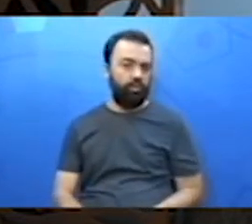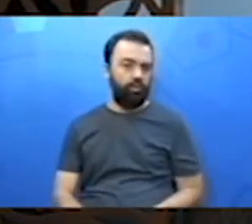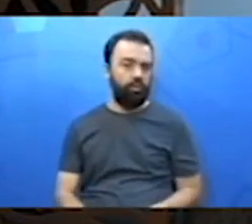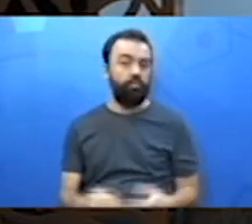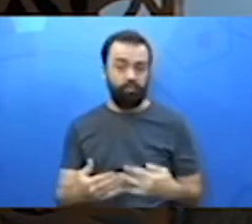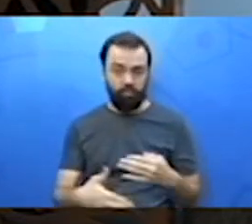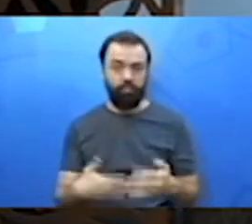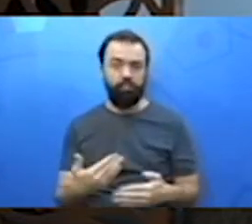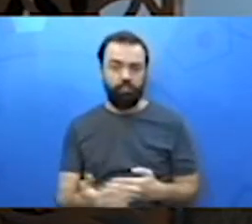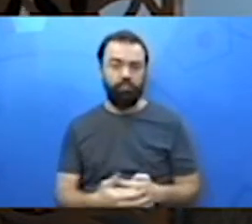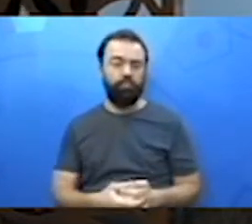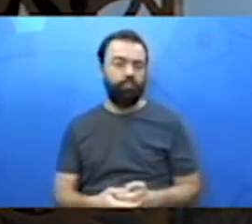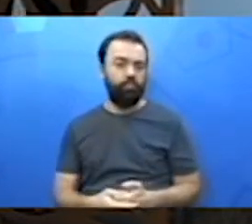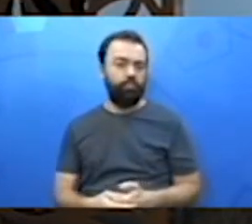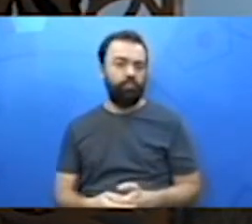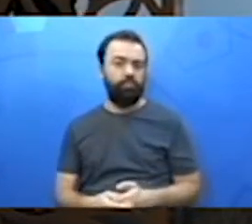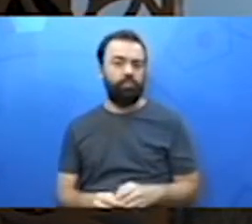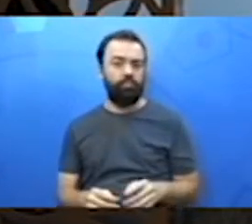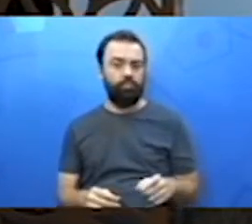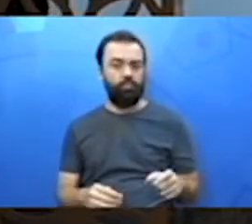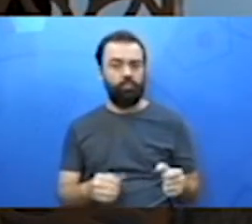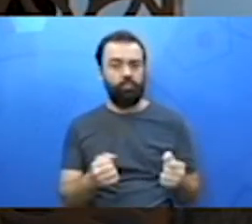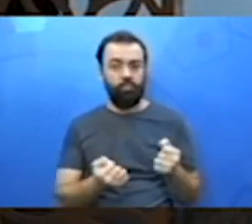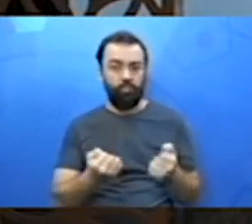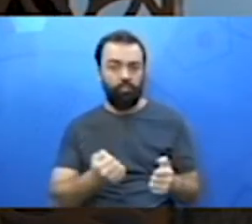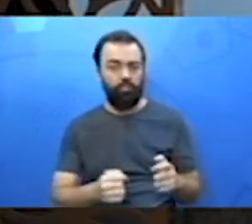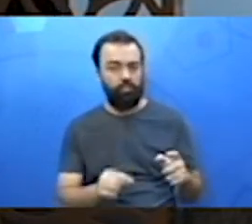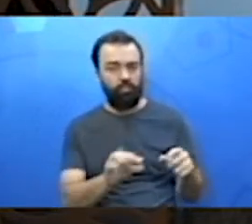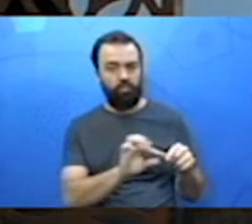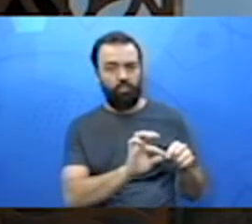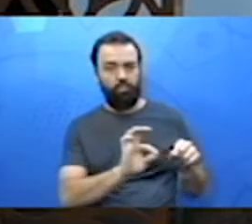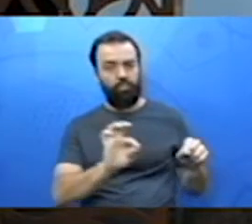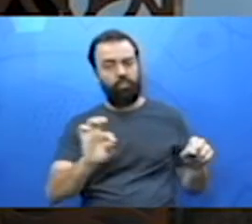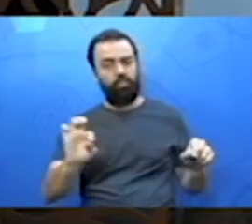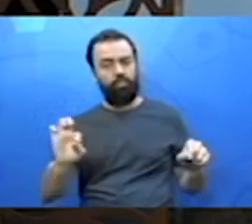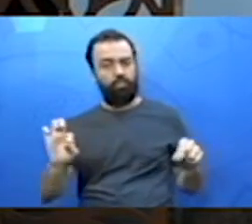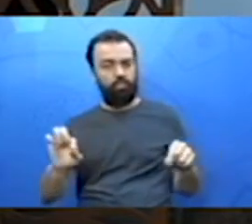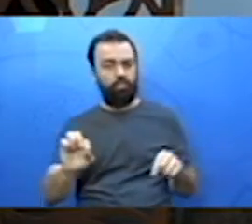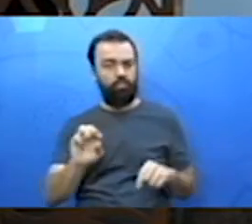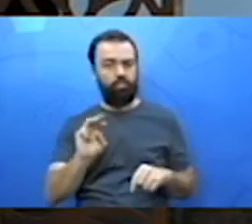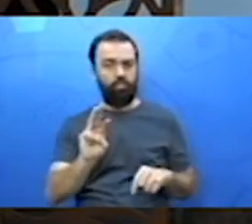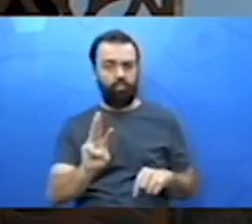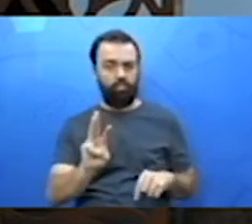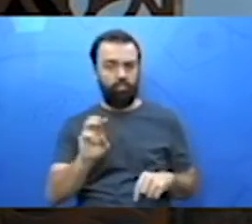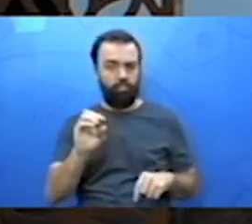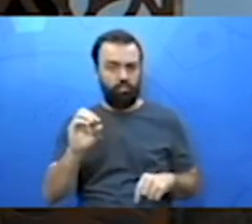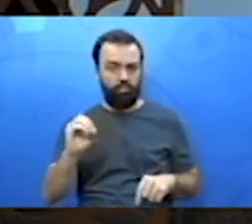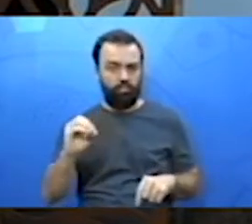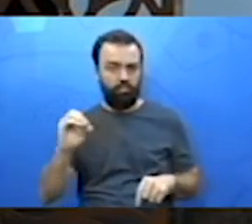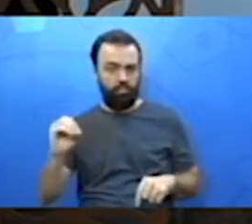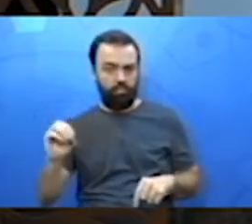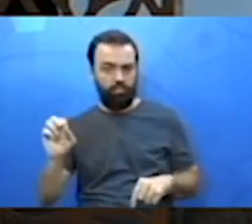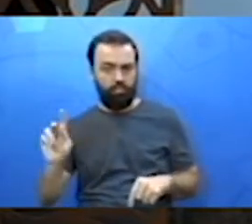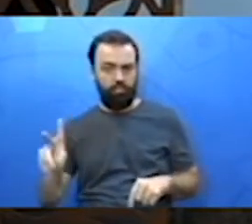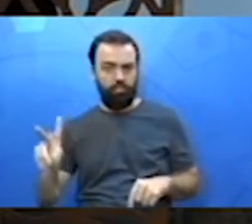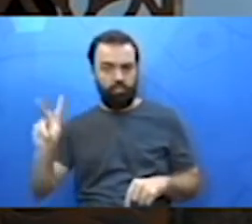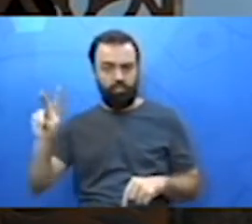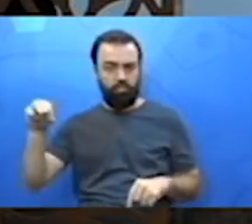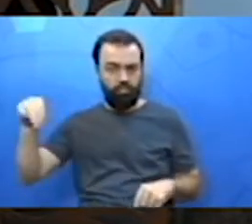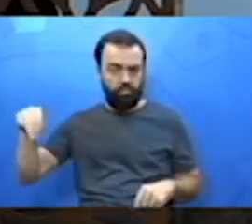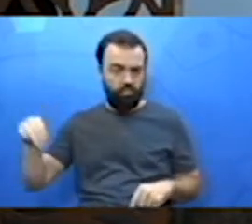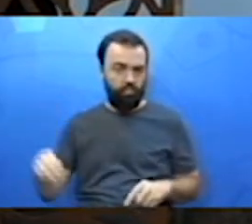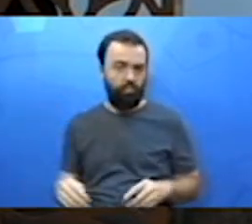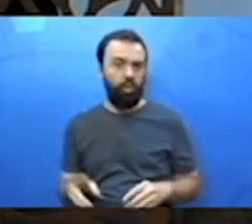Continuando. Para percorrer 300 quilômetros, um carro gastou 30 litros de combustível.